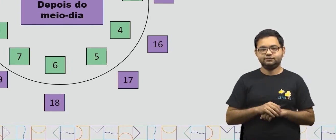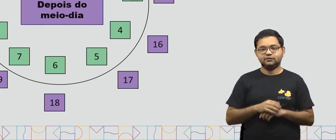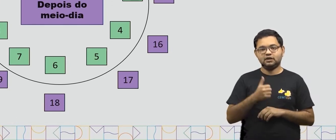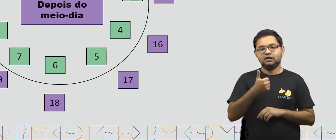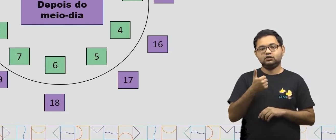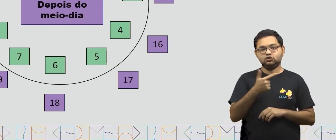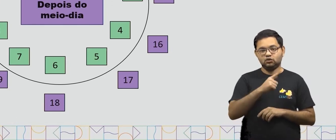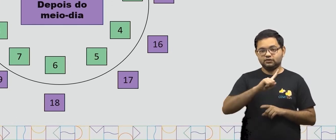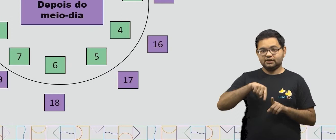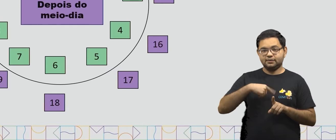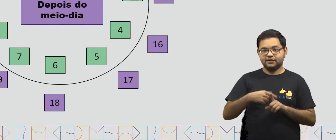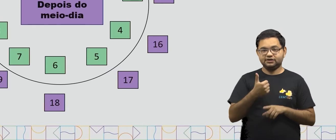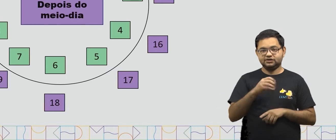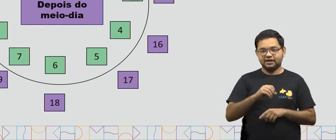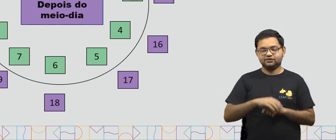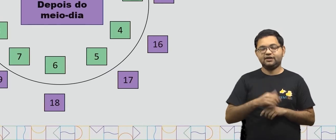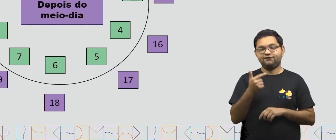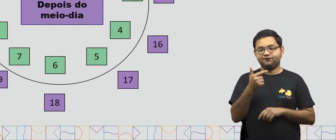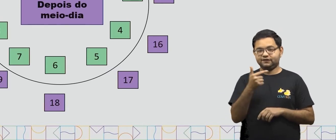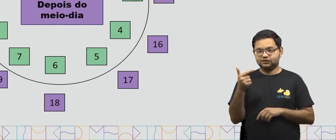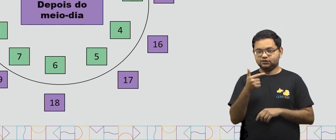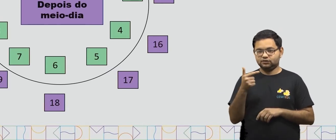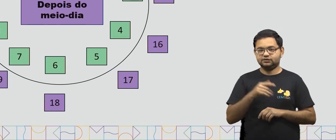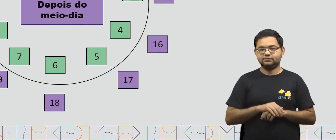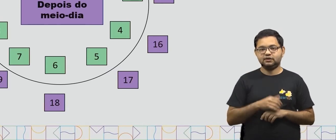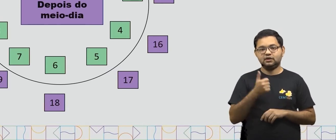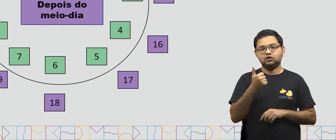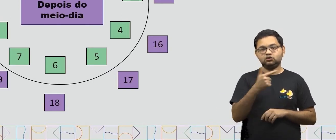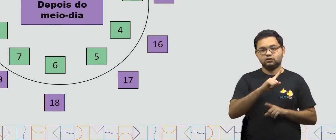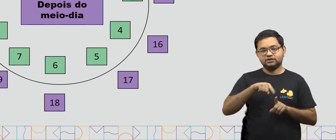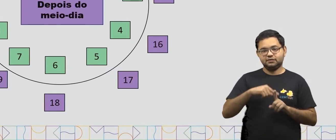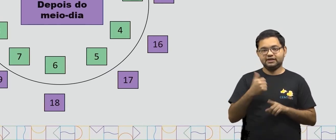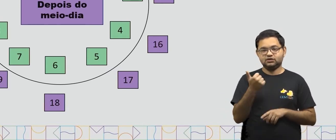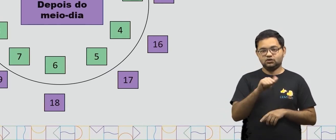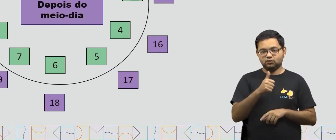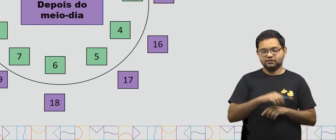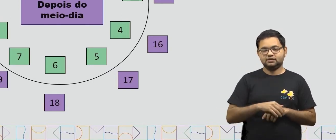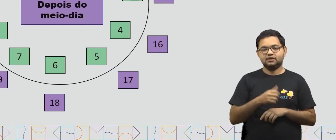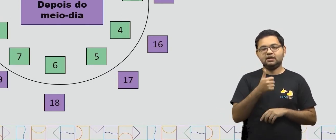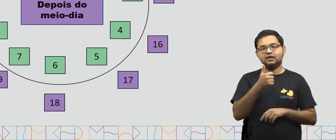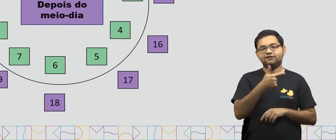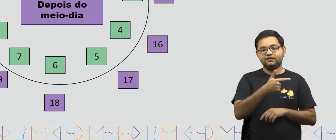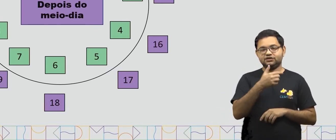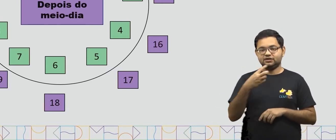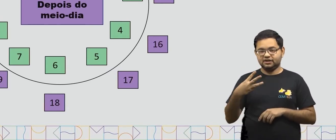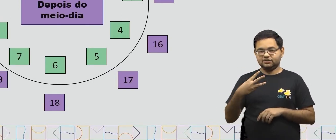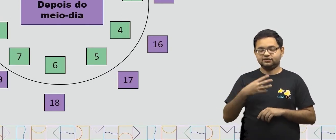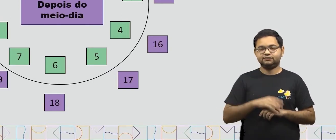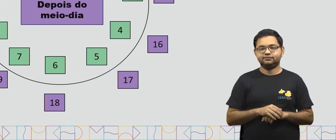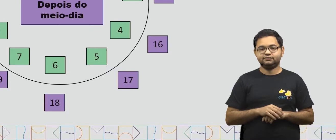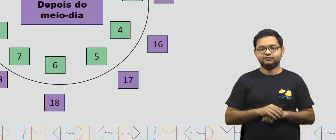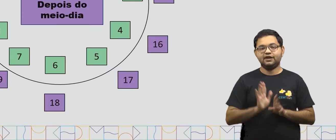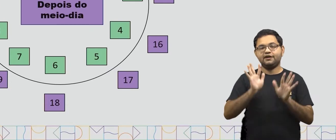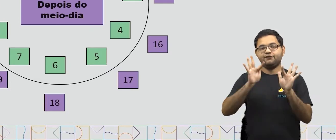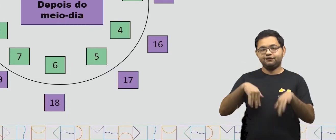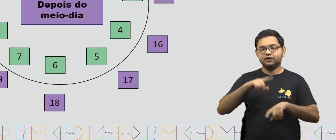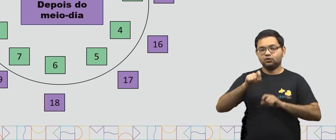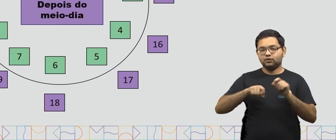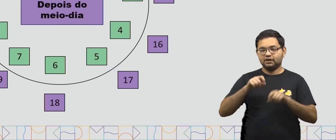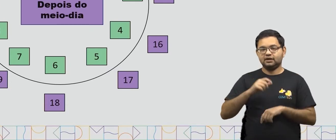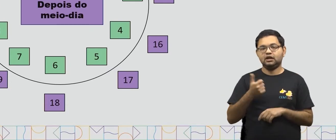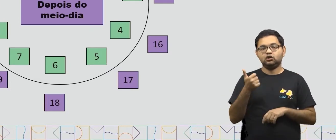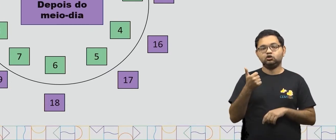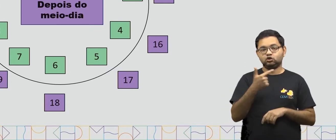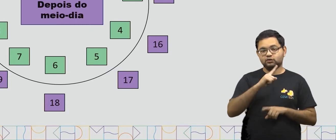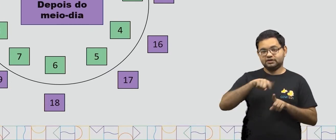10, 22 horas. 12 mais 11, 23 horas. E por último, 12 mais